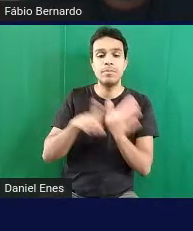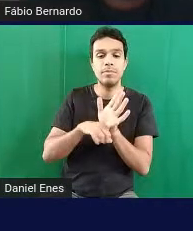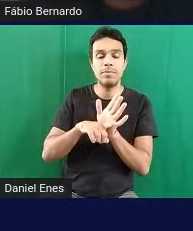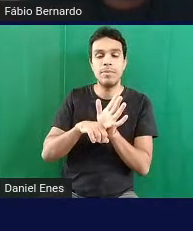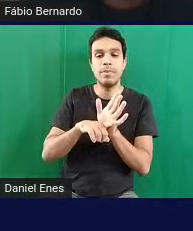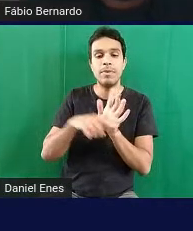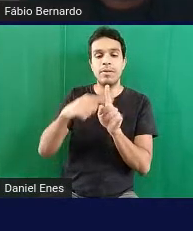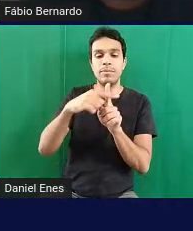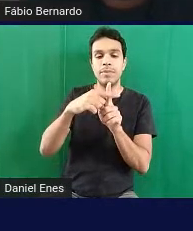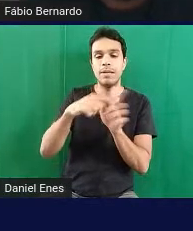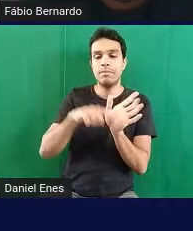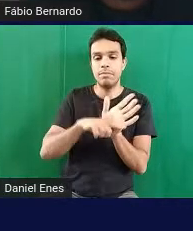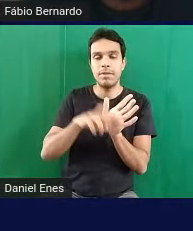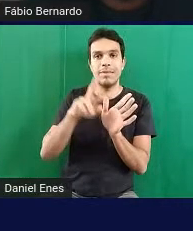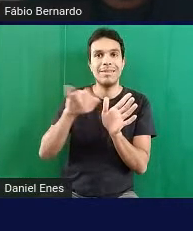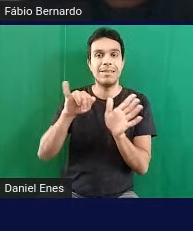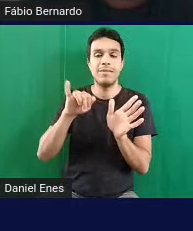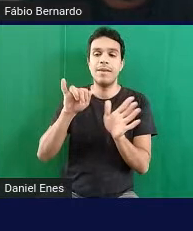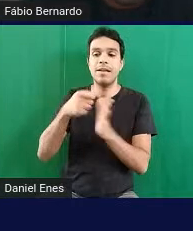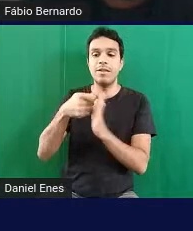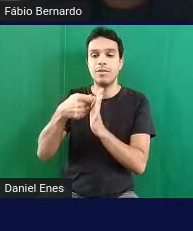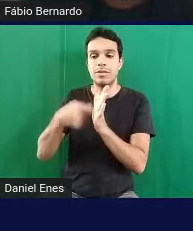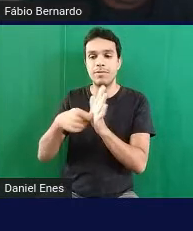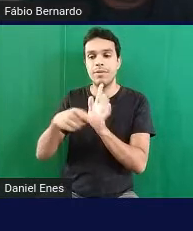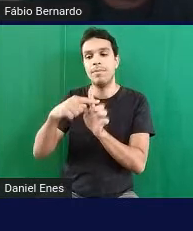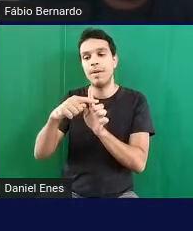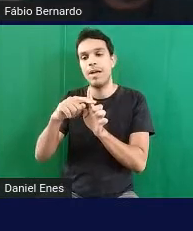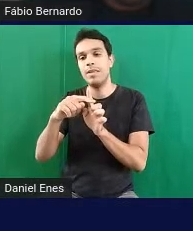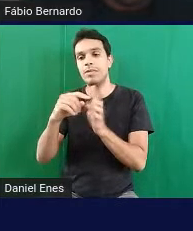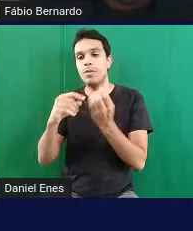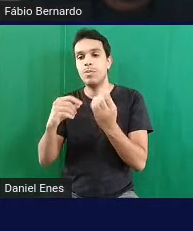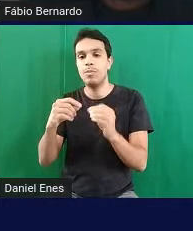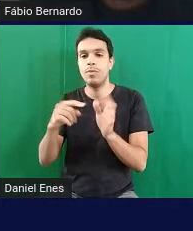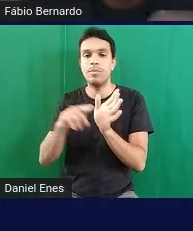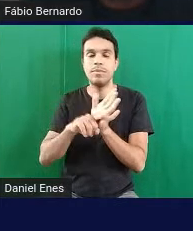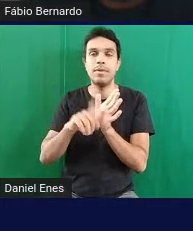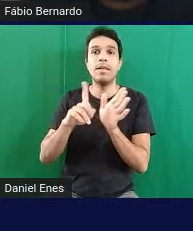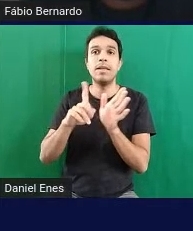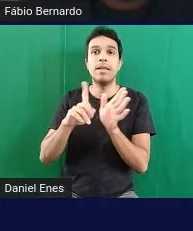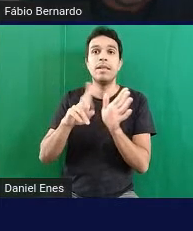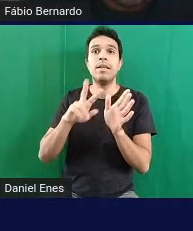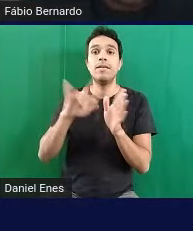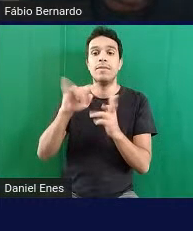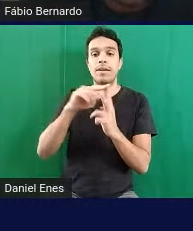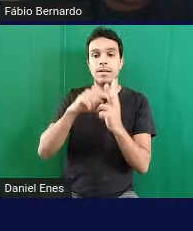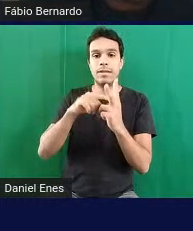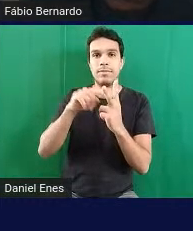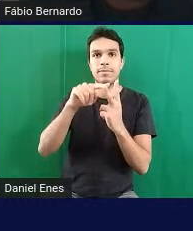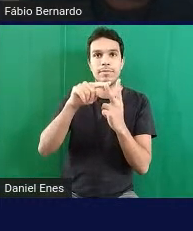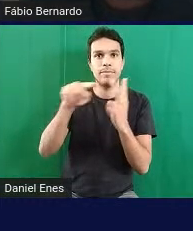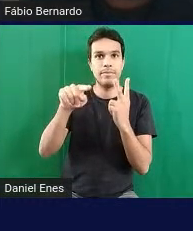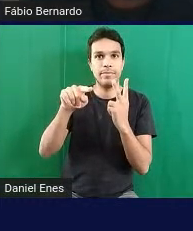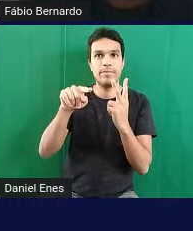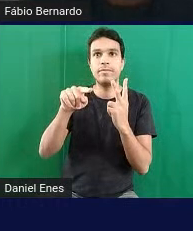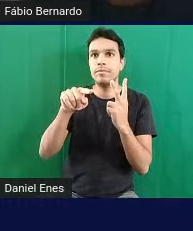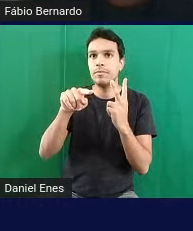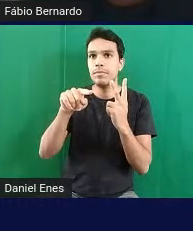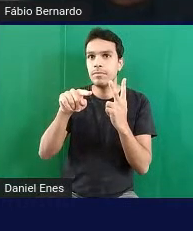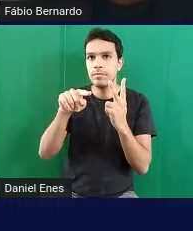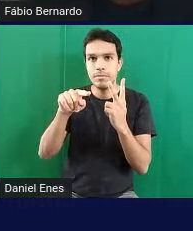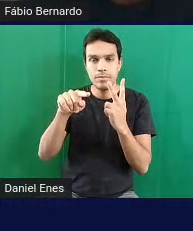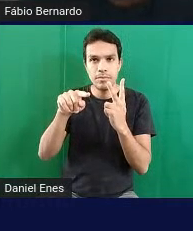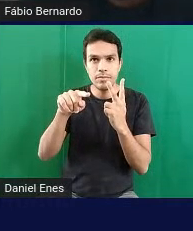e aí depois o símbolo da raiz quadrada está vendo é o A craseado o U com uma interrogação então